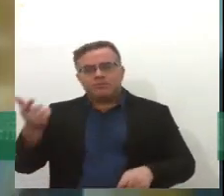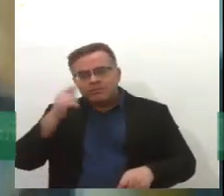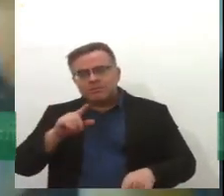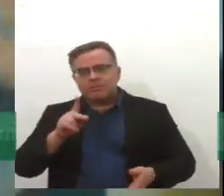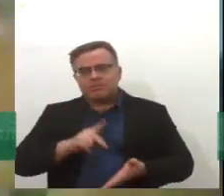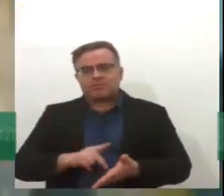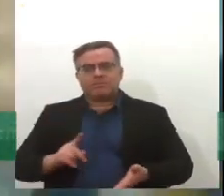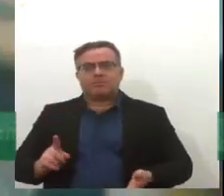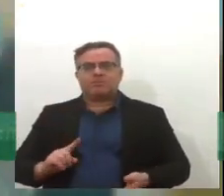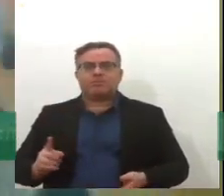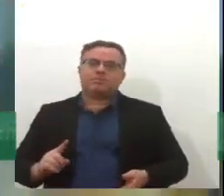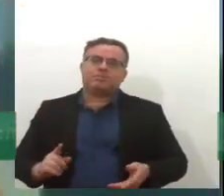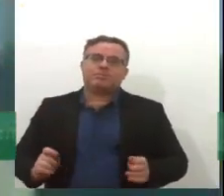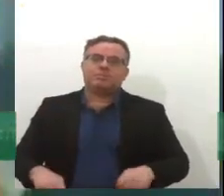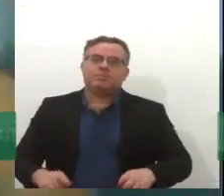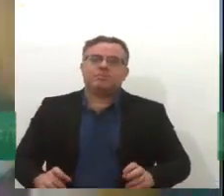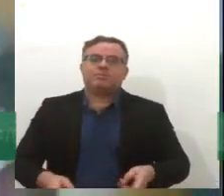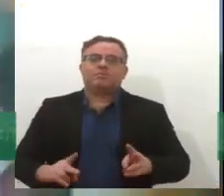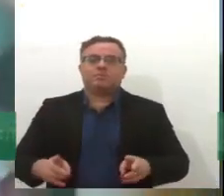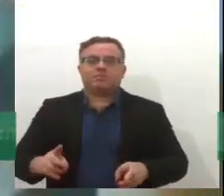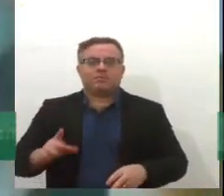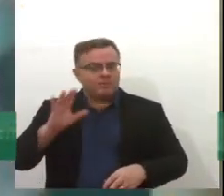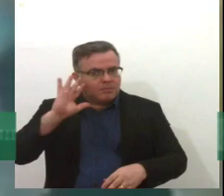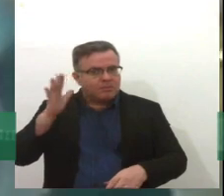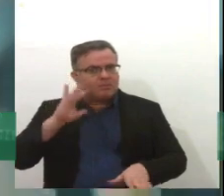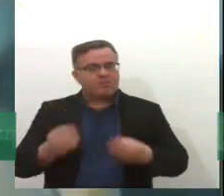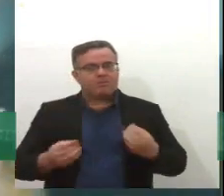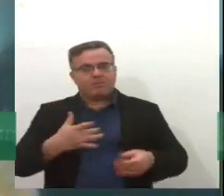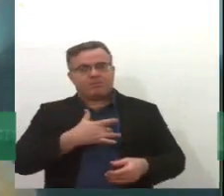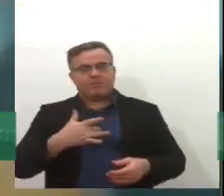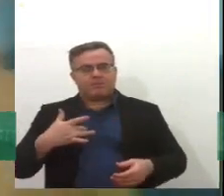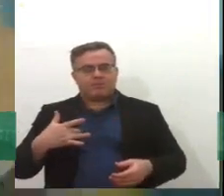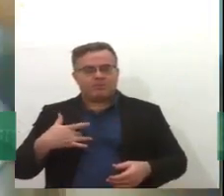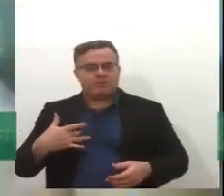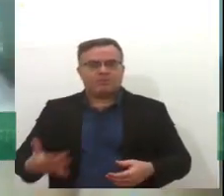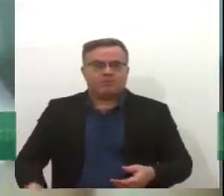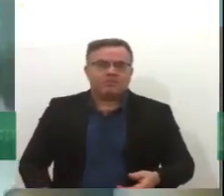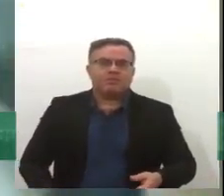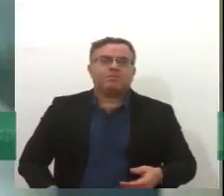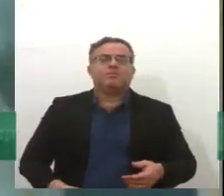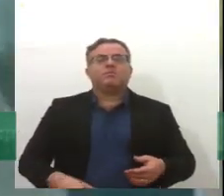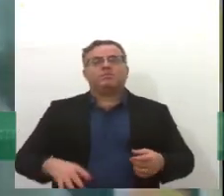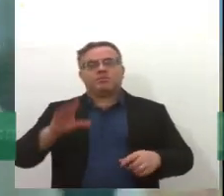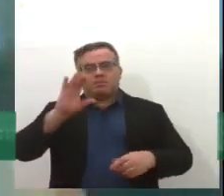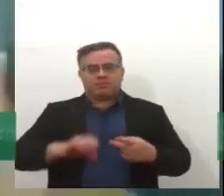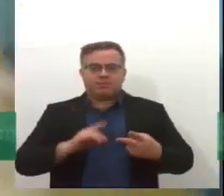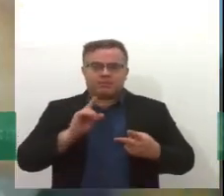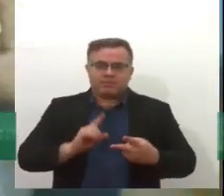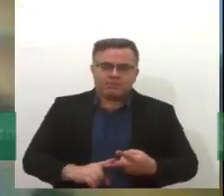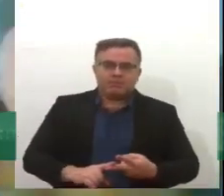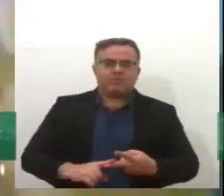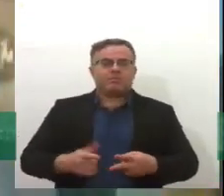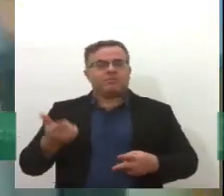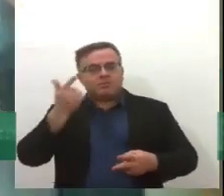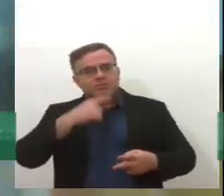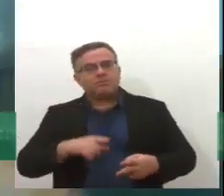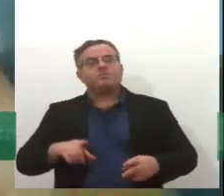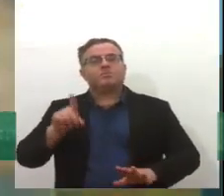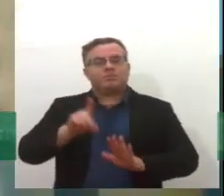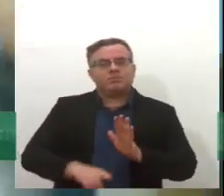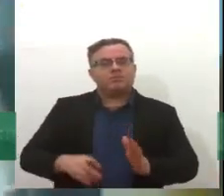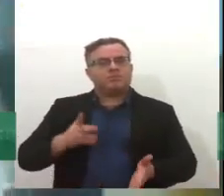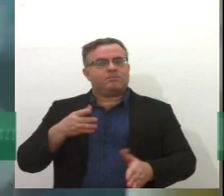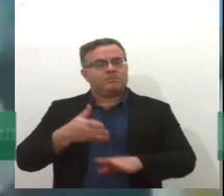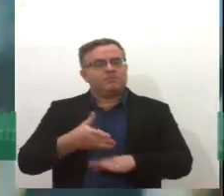acho que a gente precisa pensar na saúde dessa forma ampla. Saúde como sinônimo de cidadania, como sinônimo de garantia de acesso a